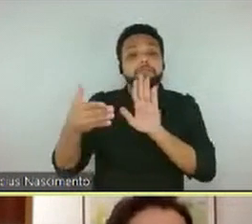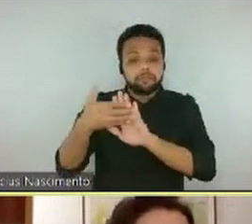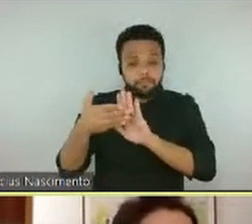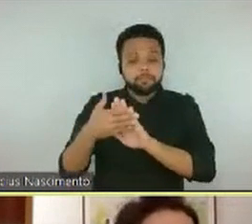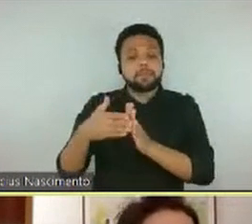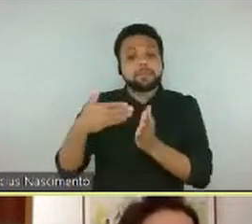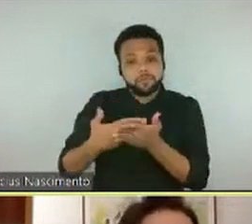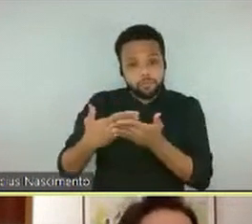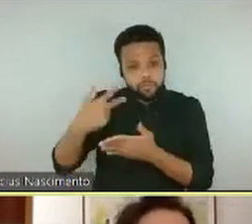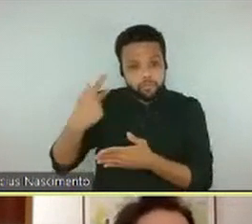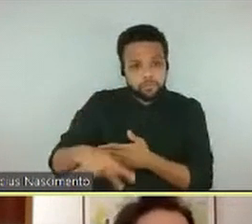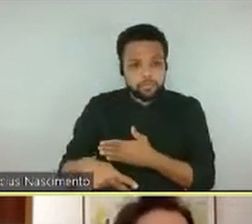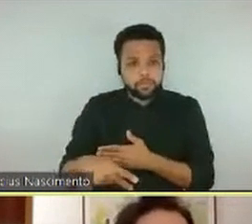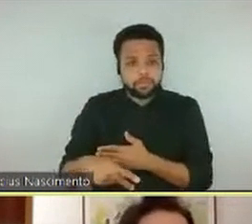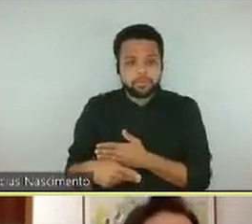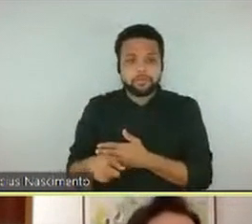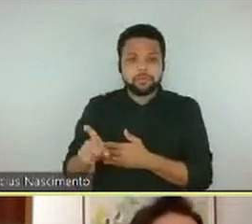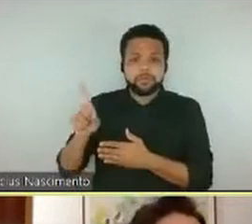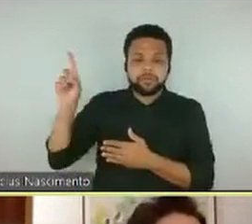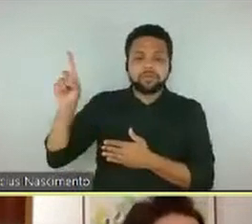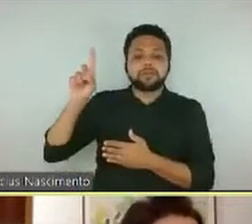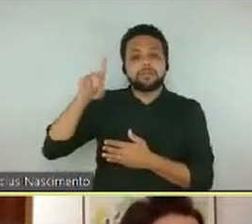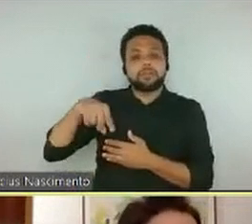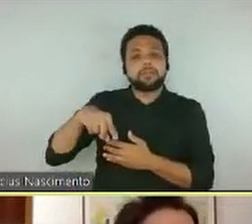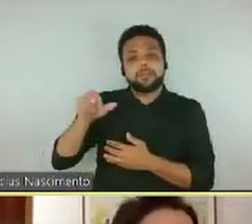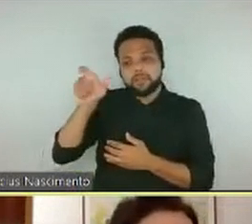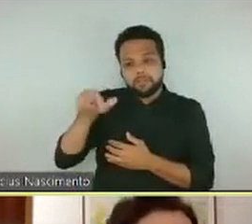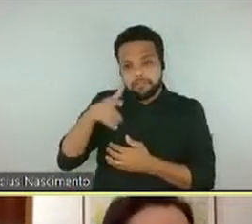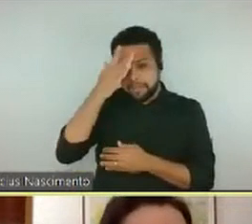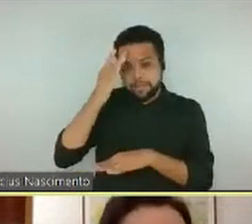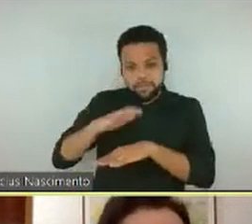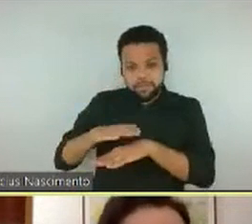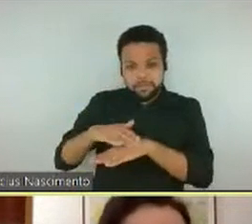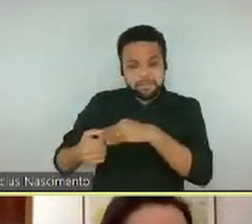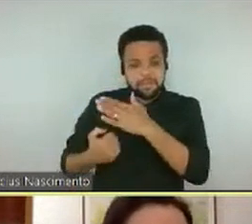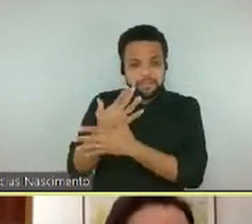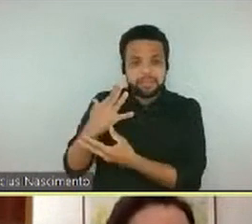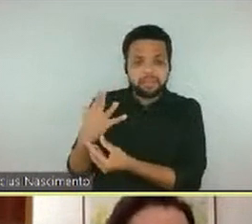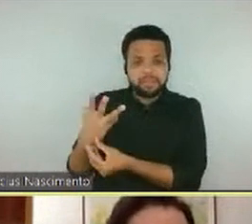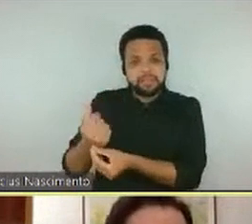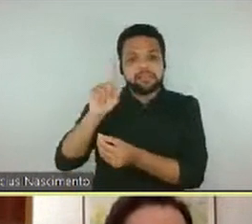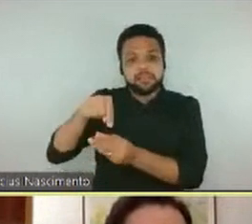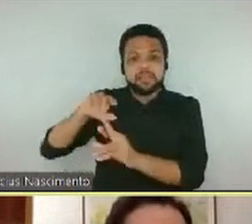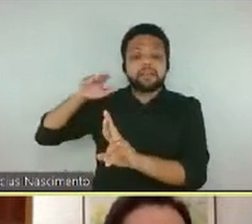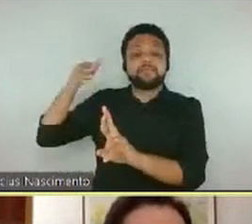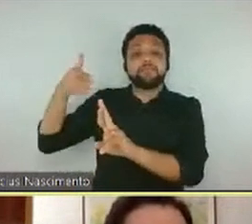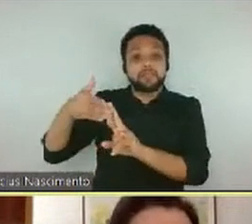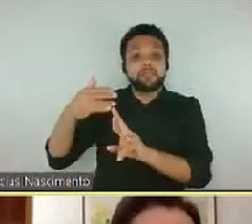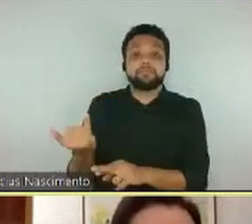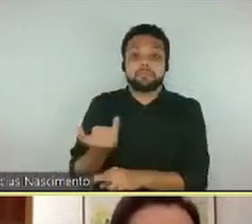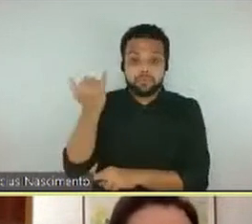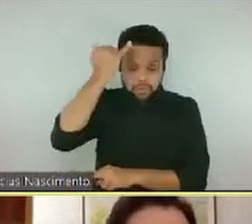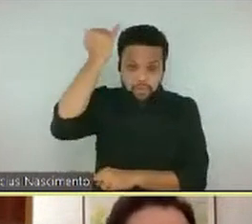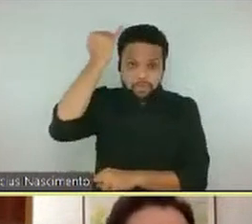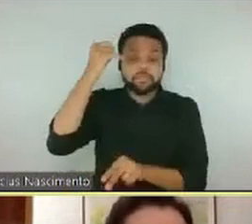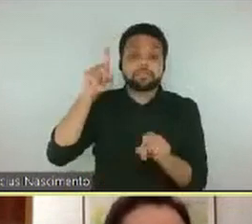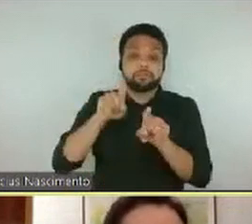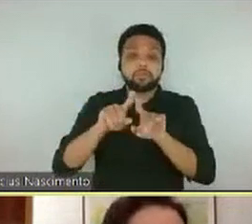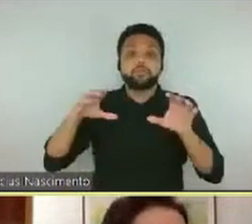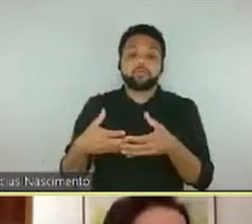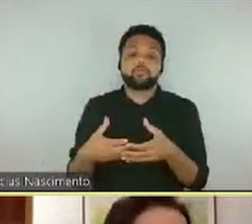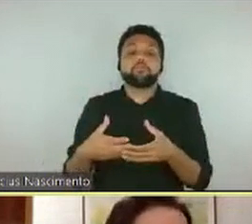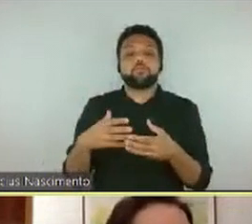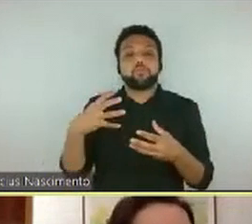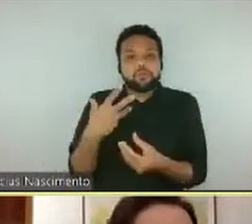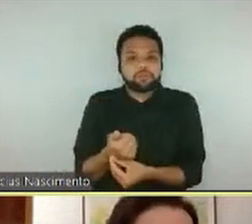proposto. Esse artista é uma referência importante para a Milka e para o grupo de artistas mencionados